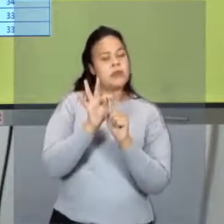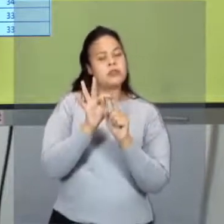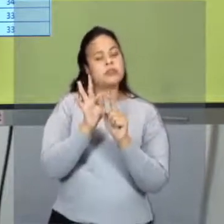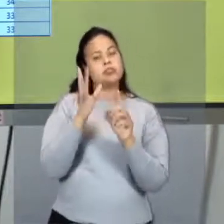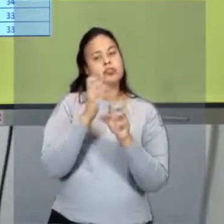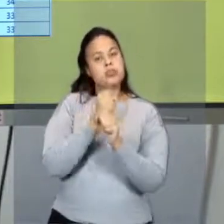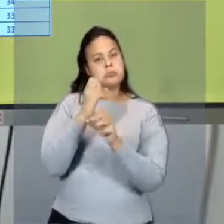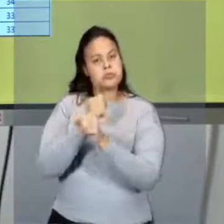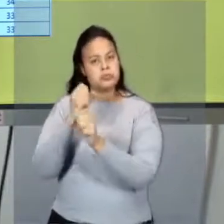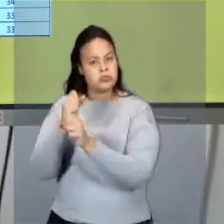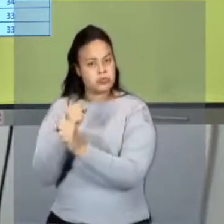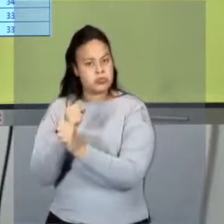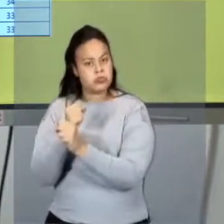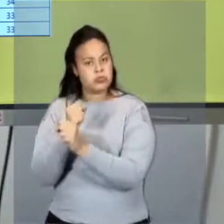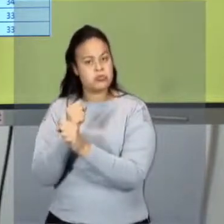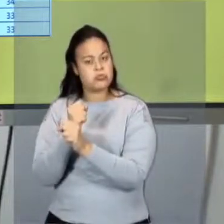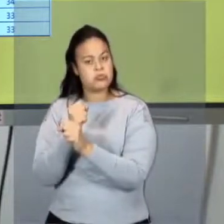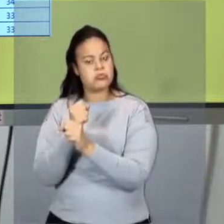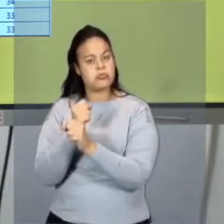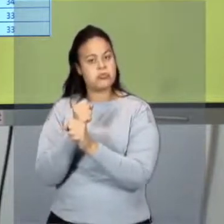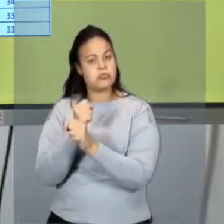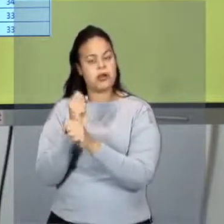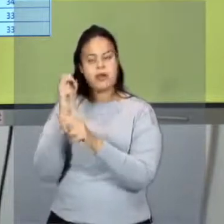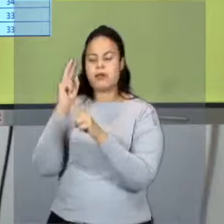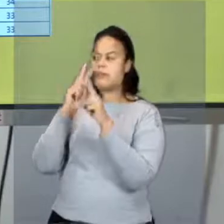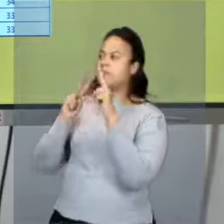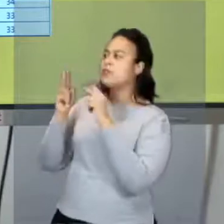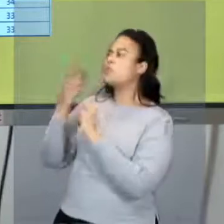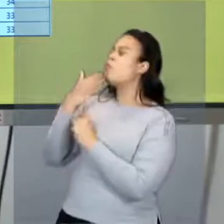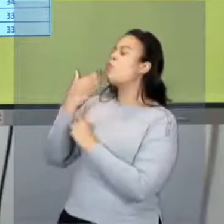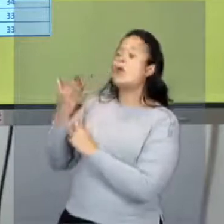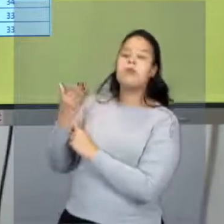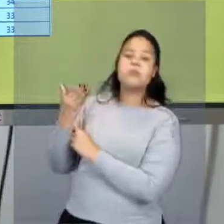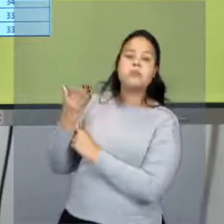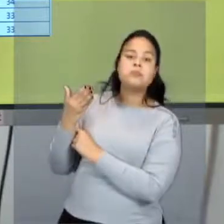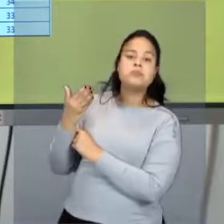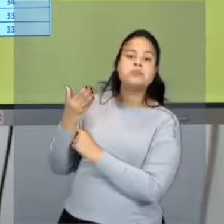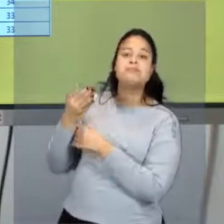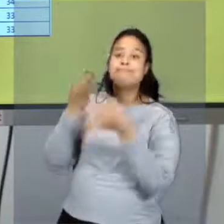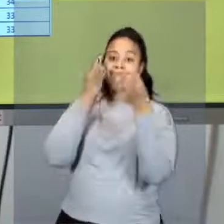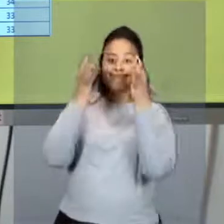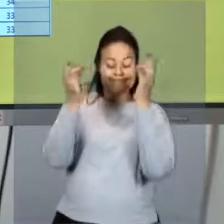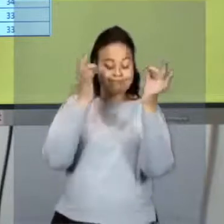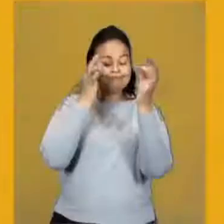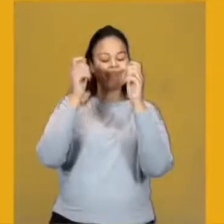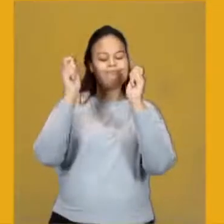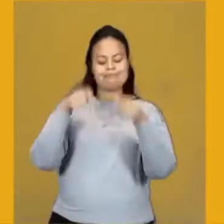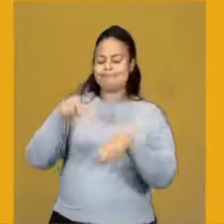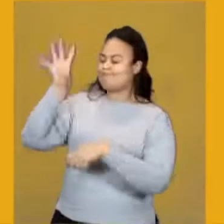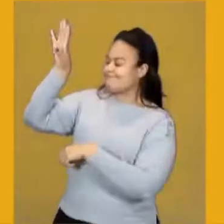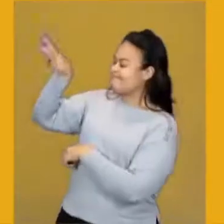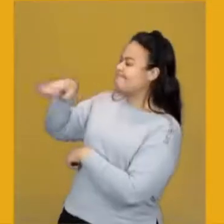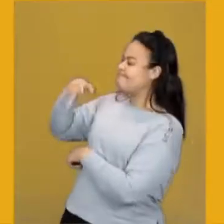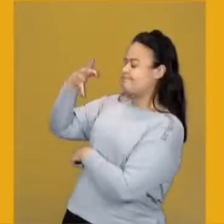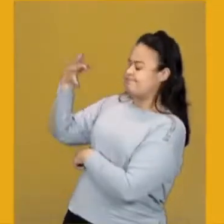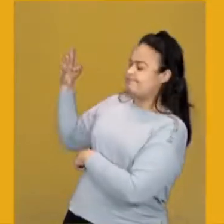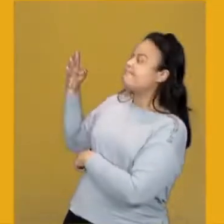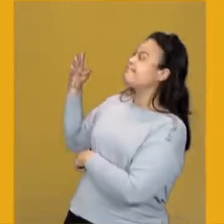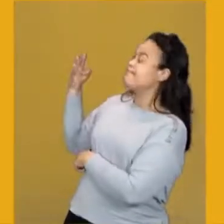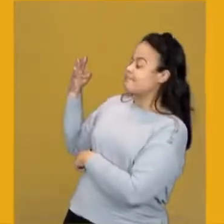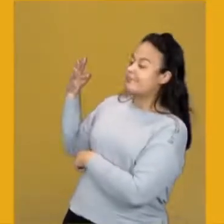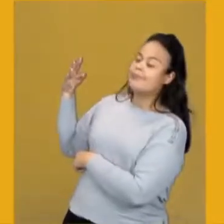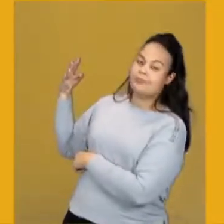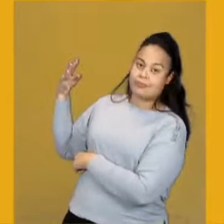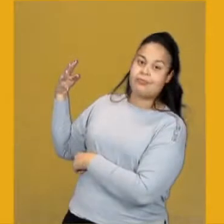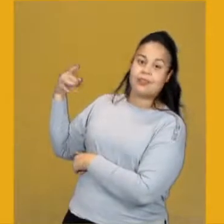de temperatura prevista foi, tá? Então eu preciso observar essa tabela aqui, tá? Aqui eu tenho a